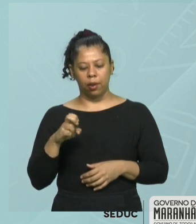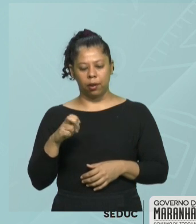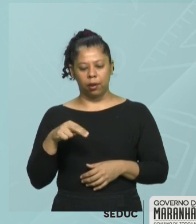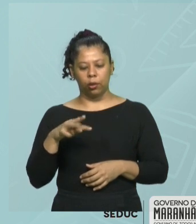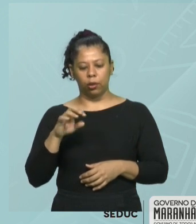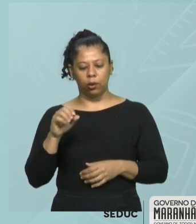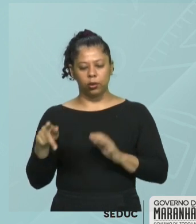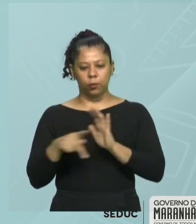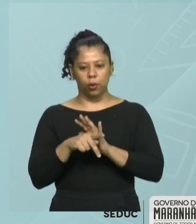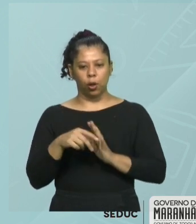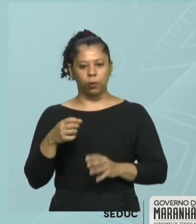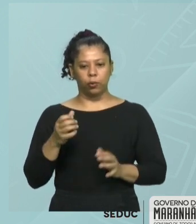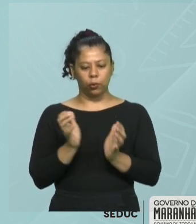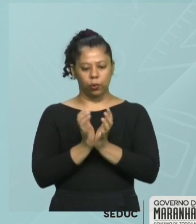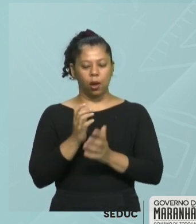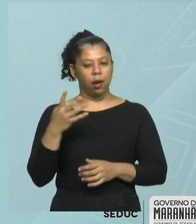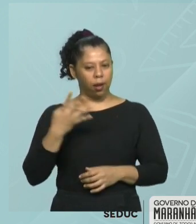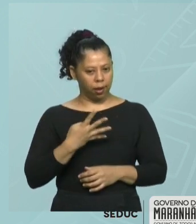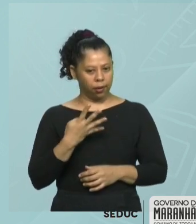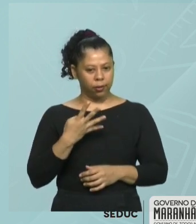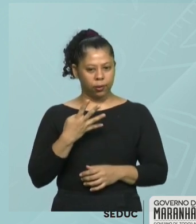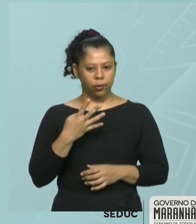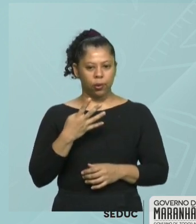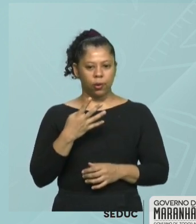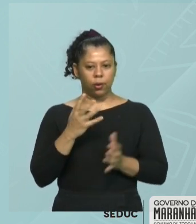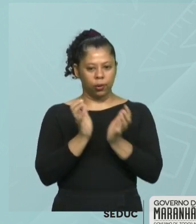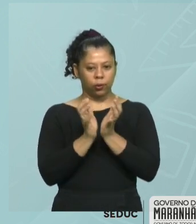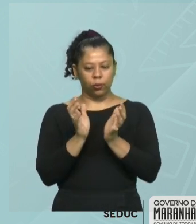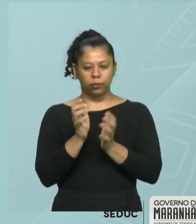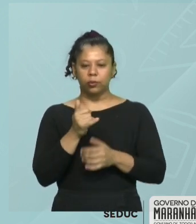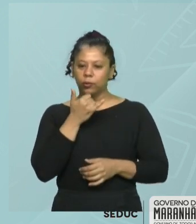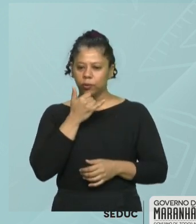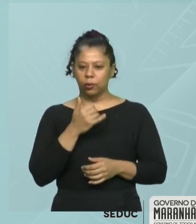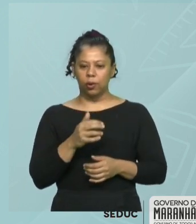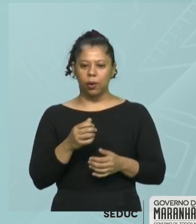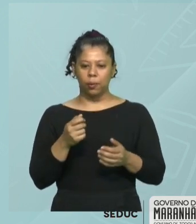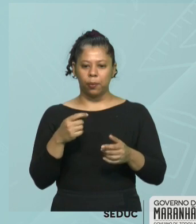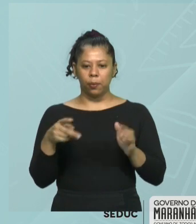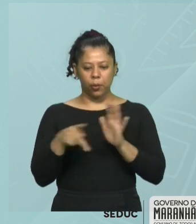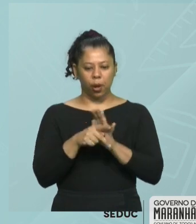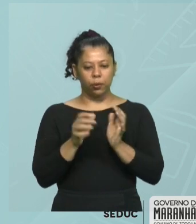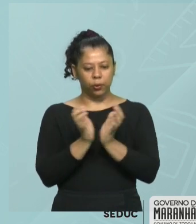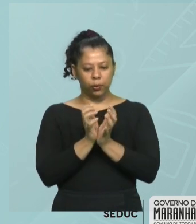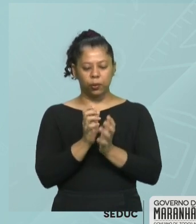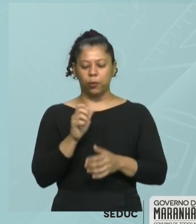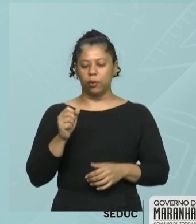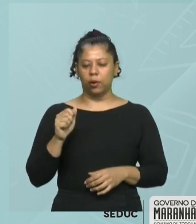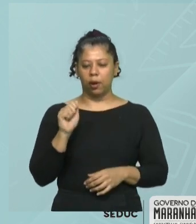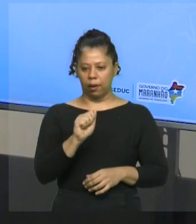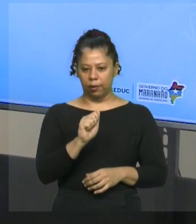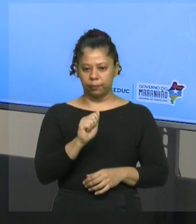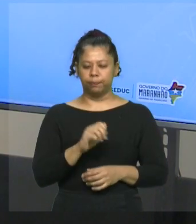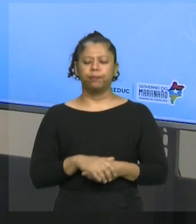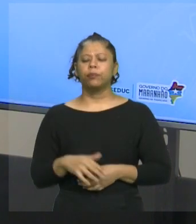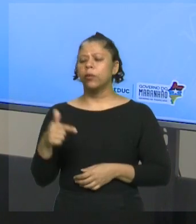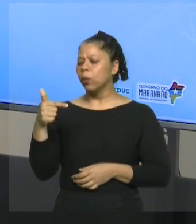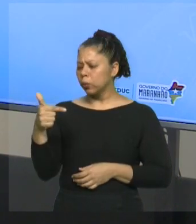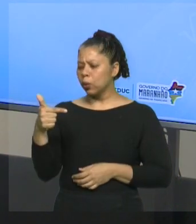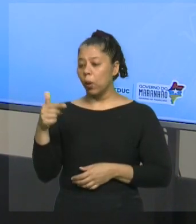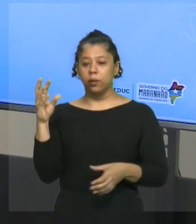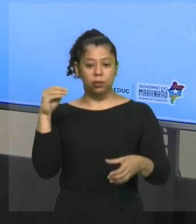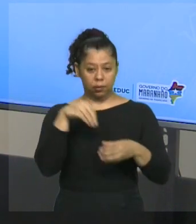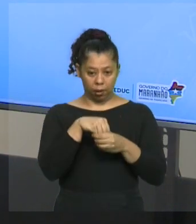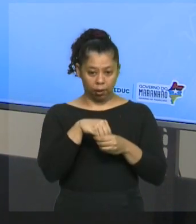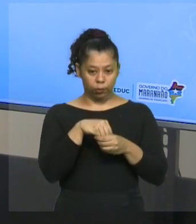conjunto em chaves. Agora, o que acontece? Por exemplo, o 2 está dentro da figura, logo,